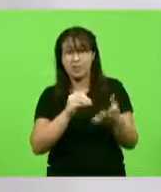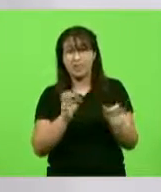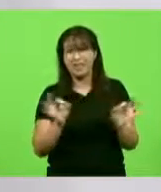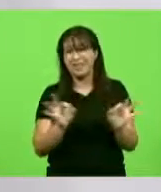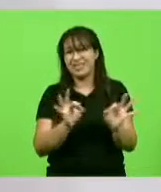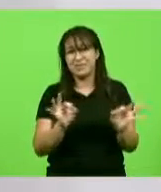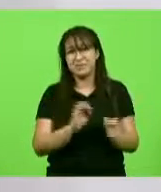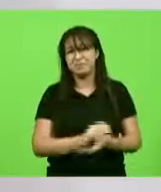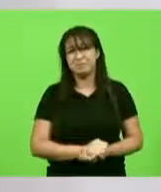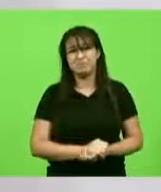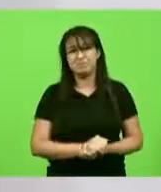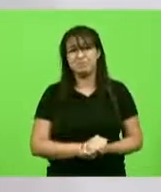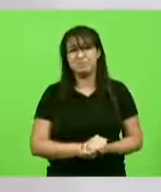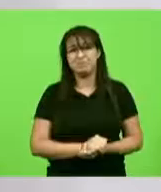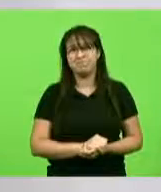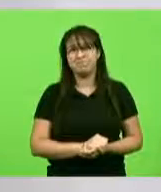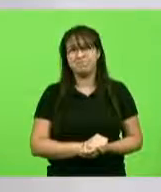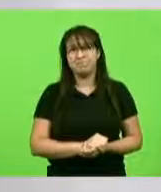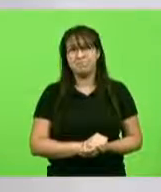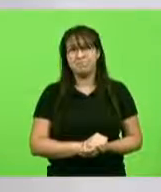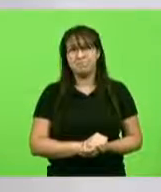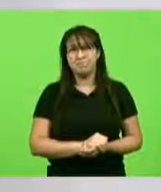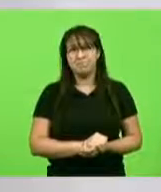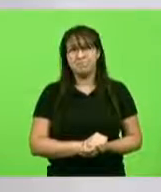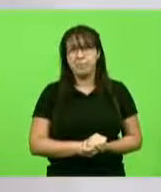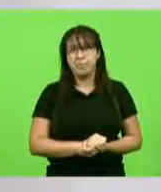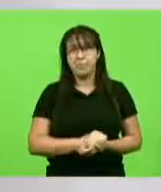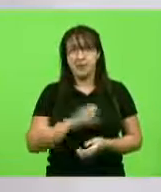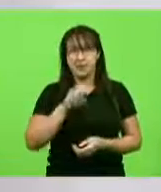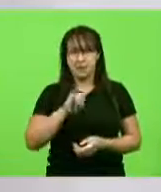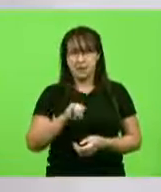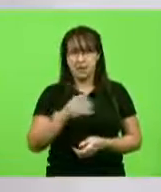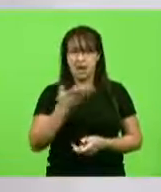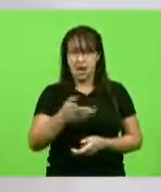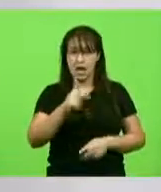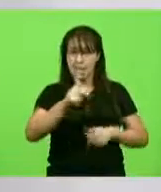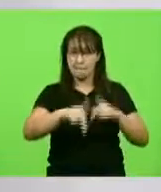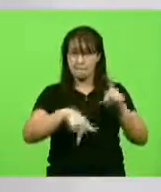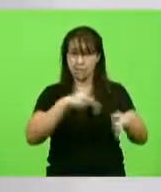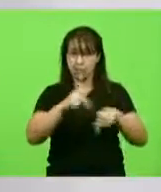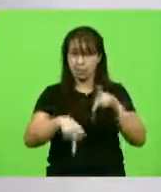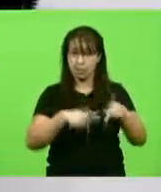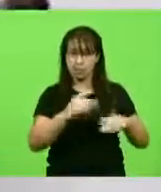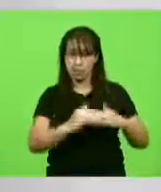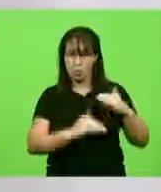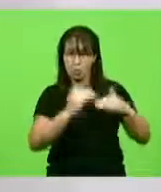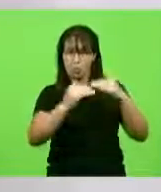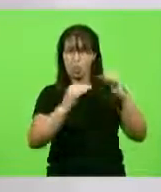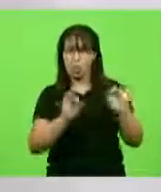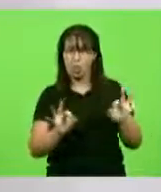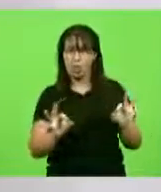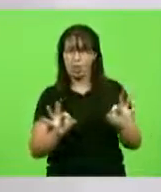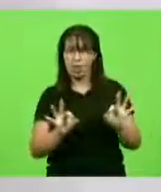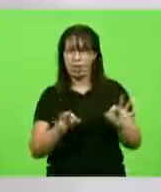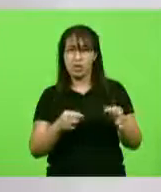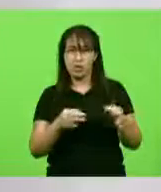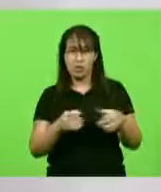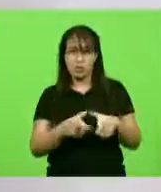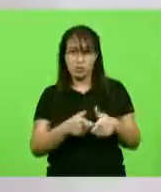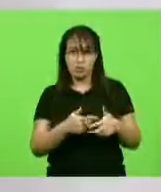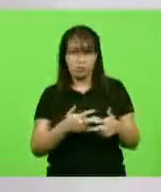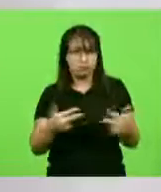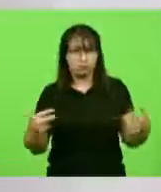adianta um povo empreendedor, trabalhador, uma economia, uma macroeconomia com uma diversidade